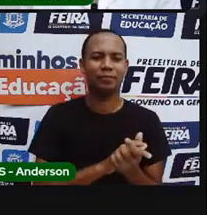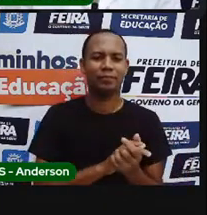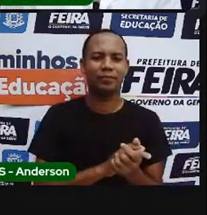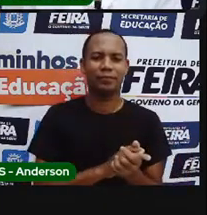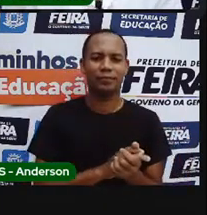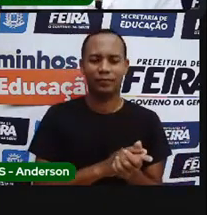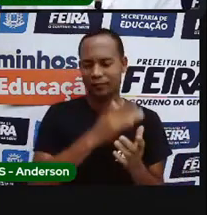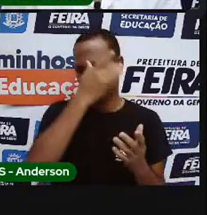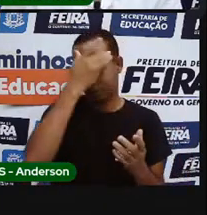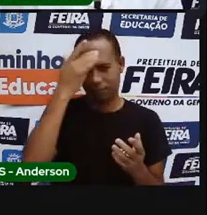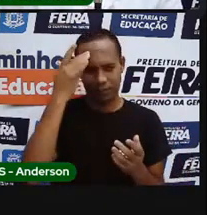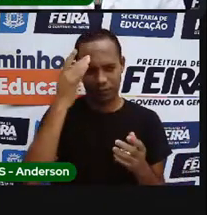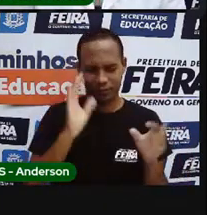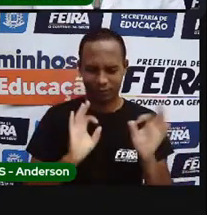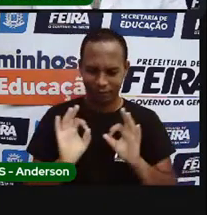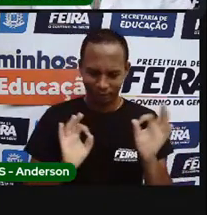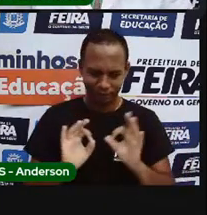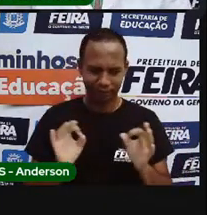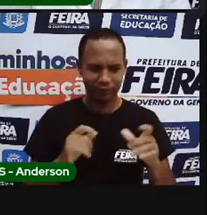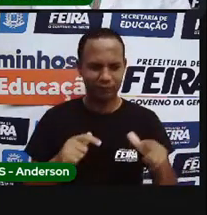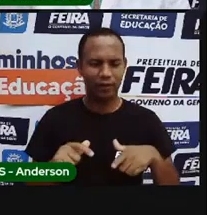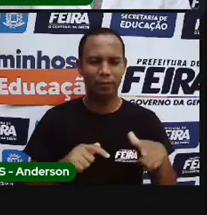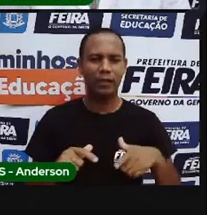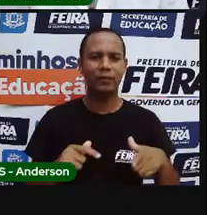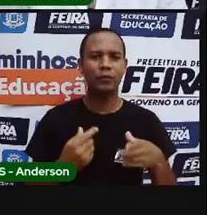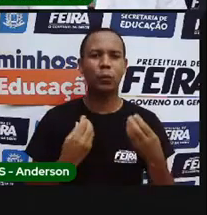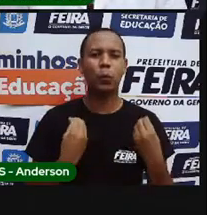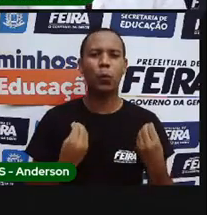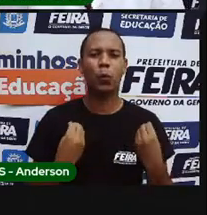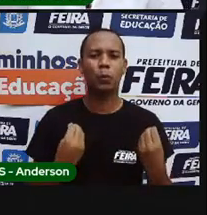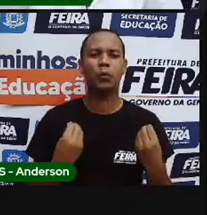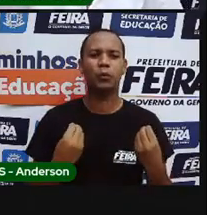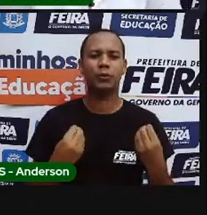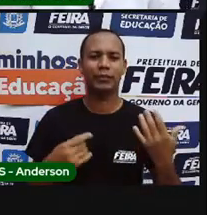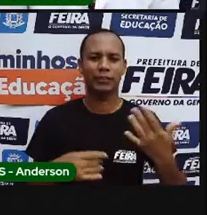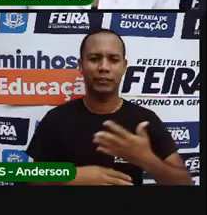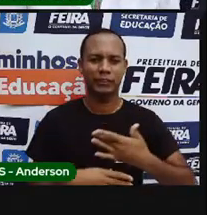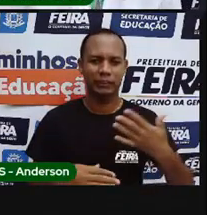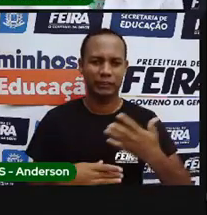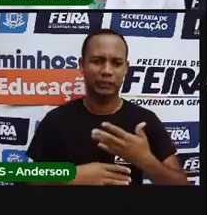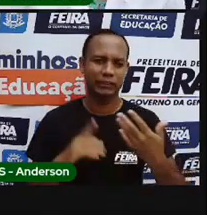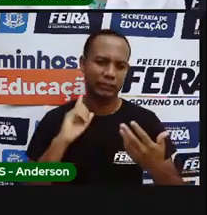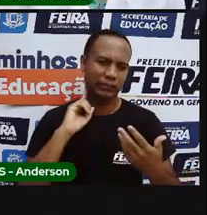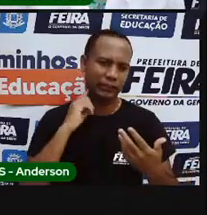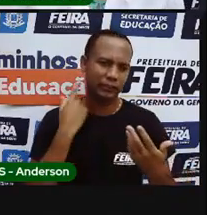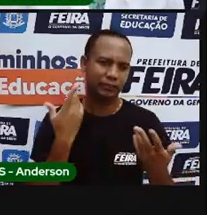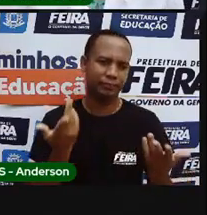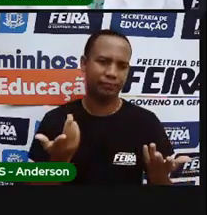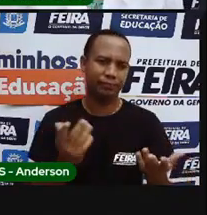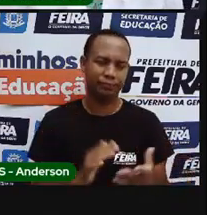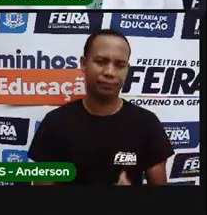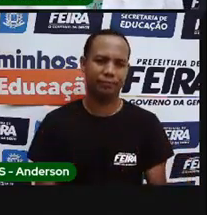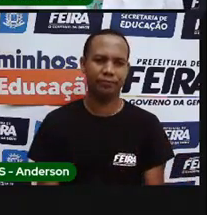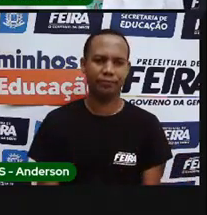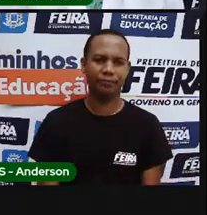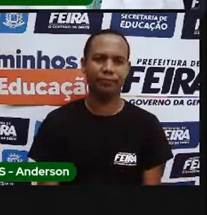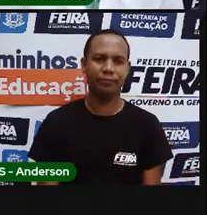estivessem aí trabalhando imagina que bagunça que seria a cidade aí cheia de lixo Né?